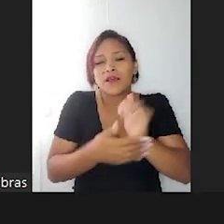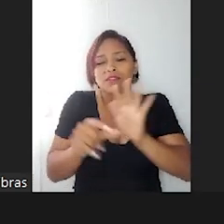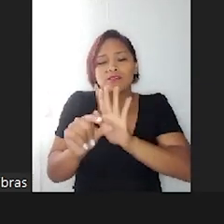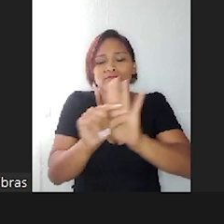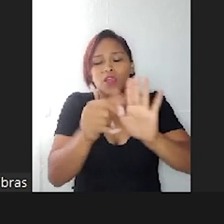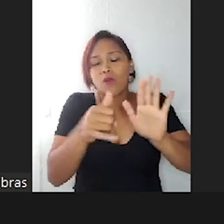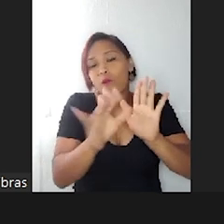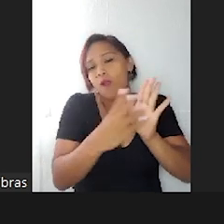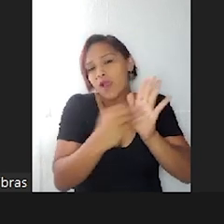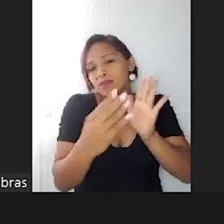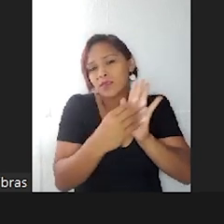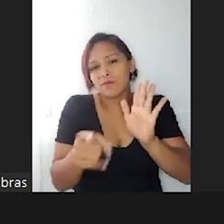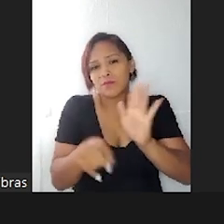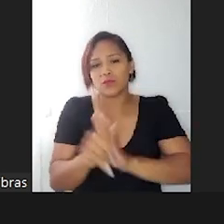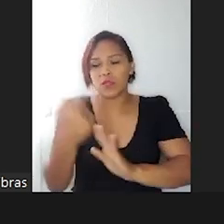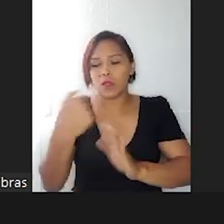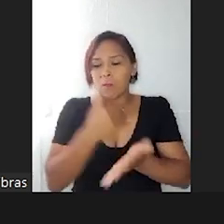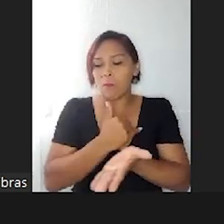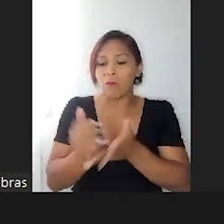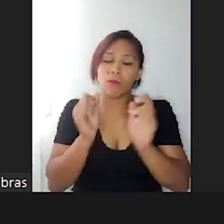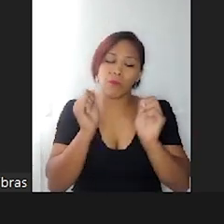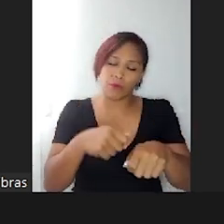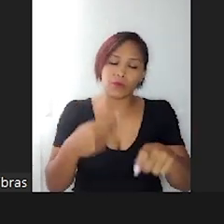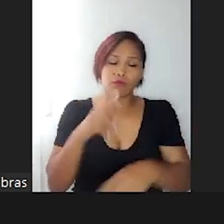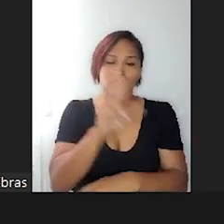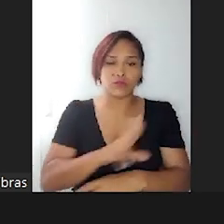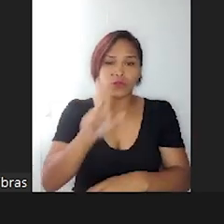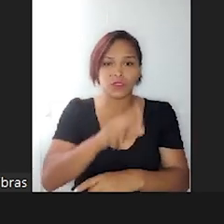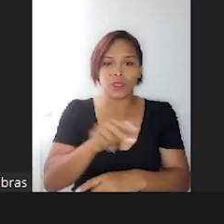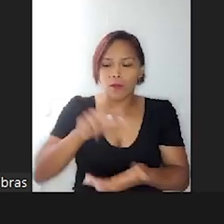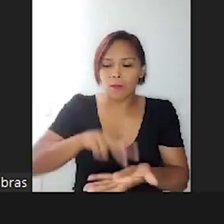começar a dar os primeiros passos.